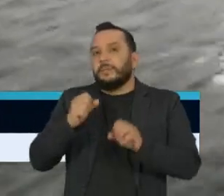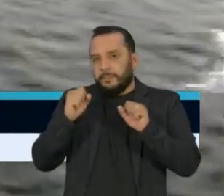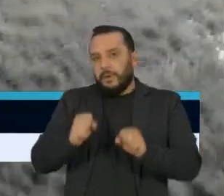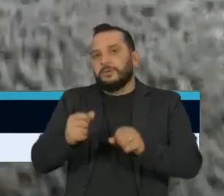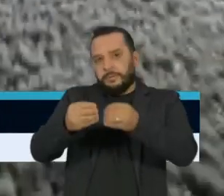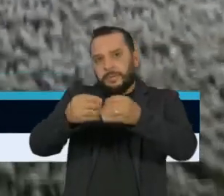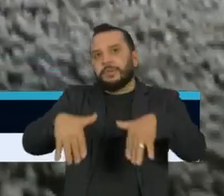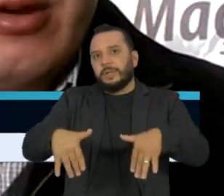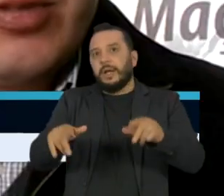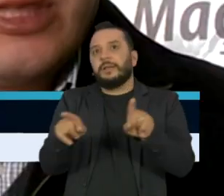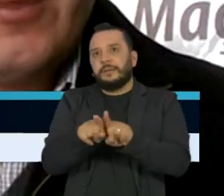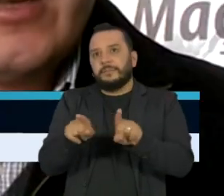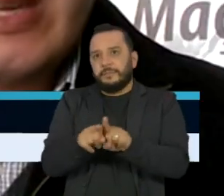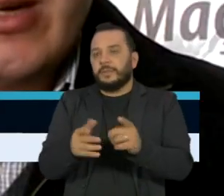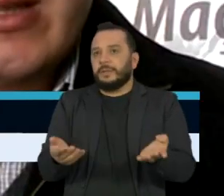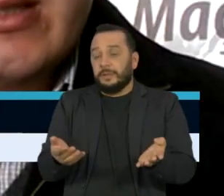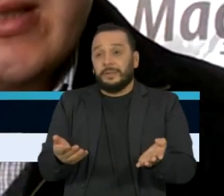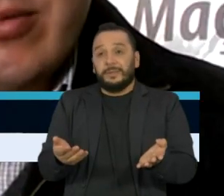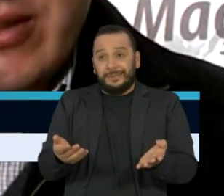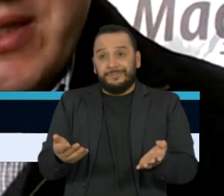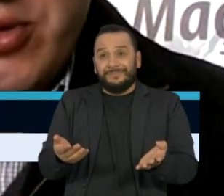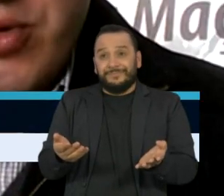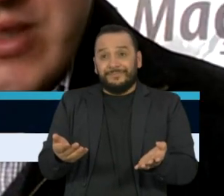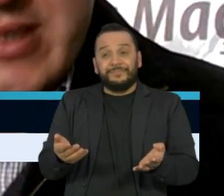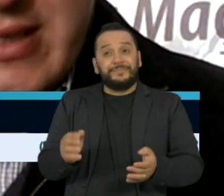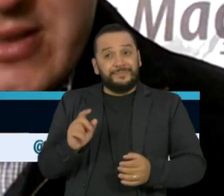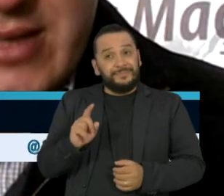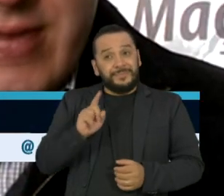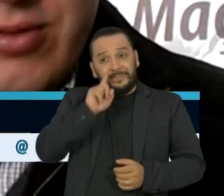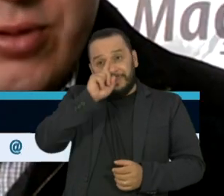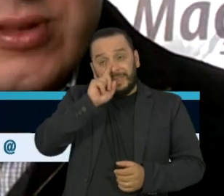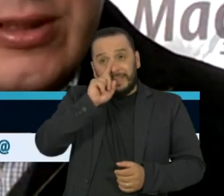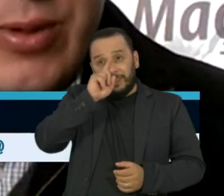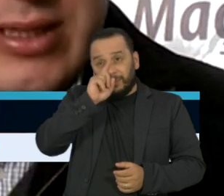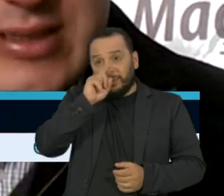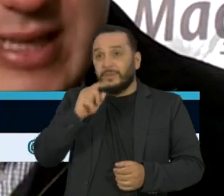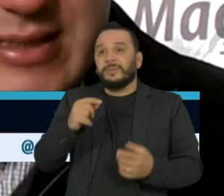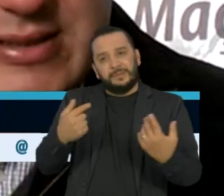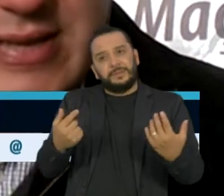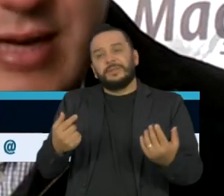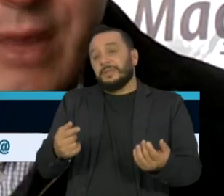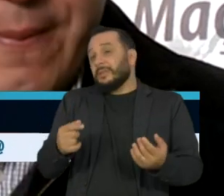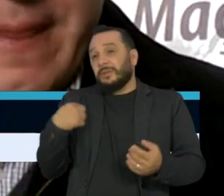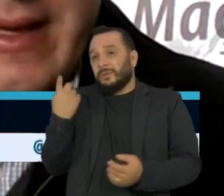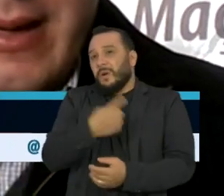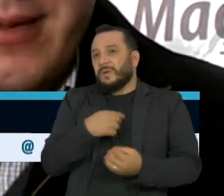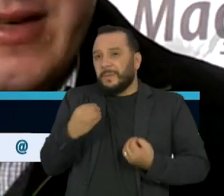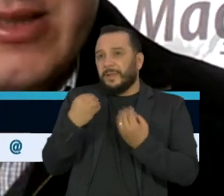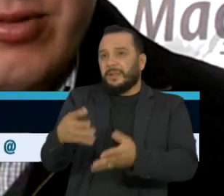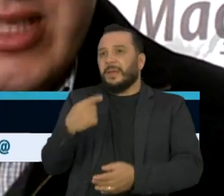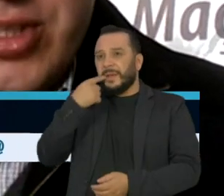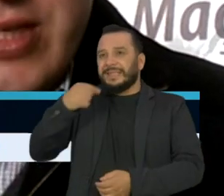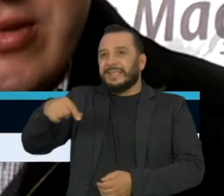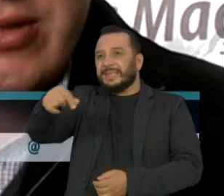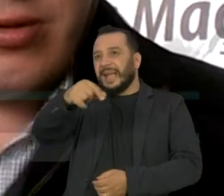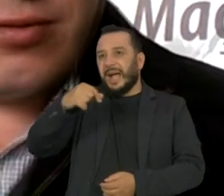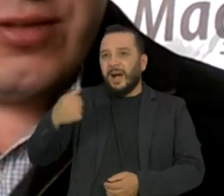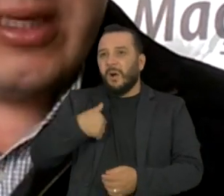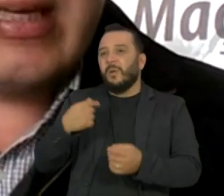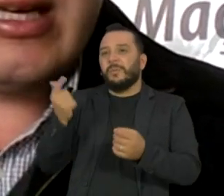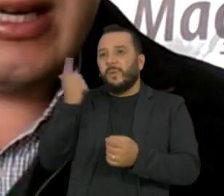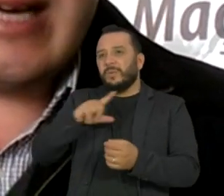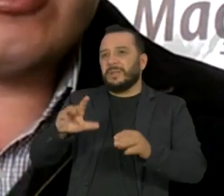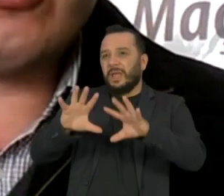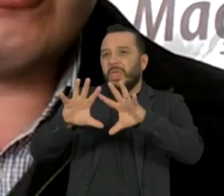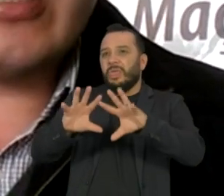prejudicados. O município fez até uma aquisição também de algumas sacas de sal, em torno de 50 sacas de sal, para fazer o degelo da